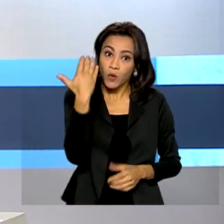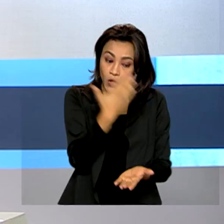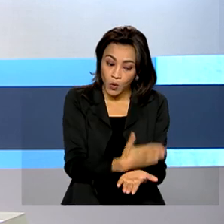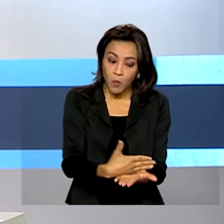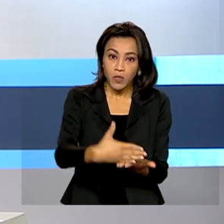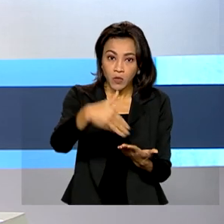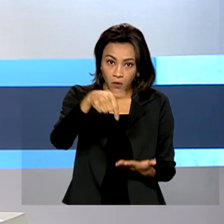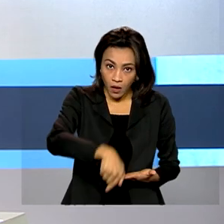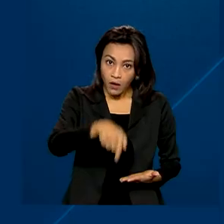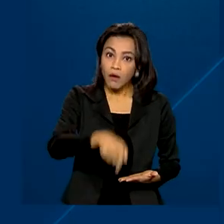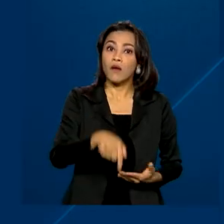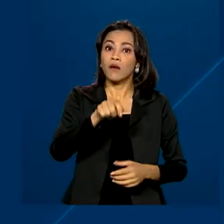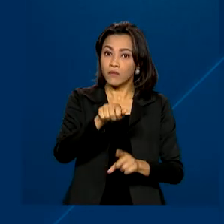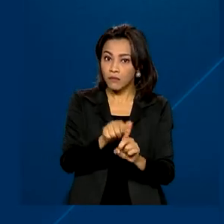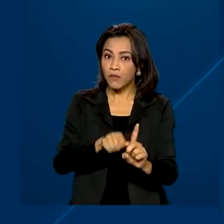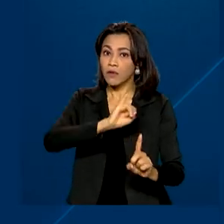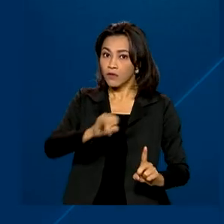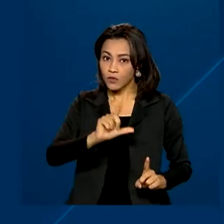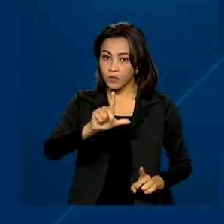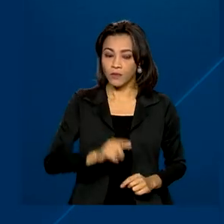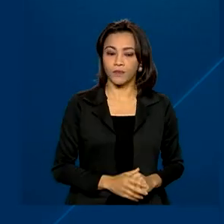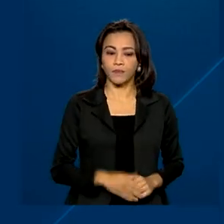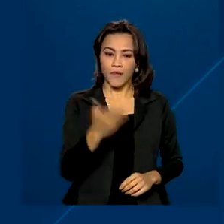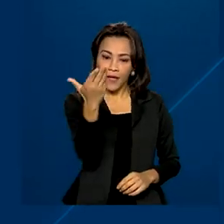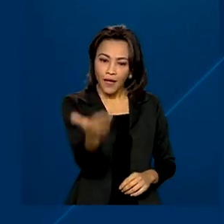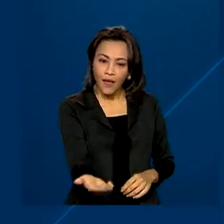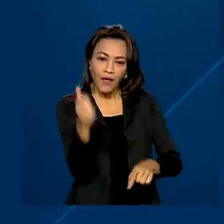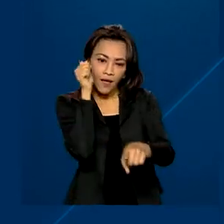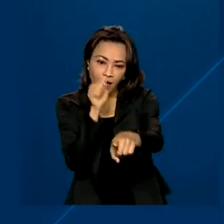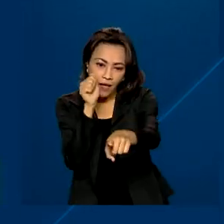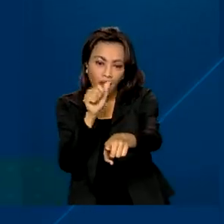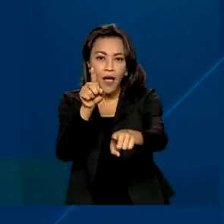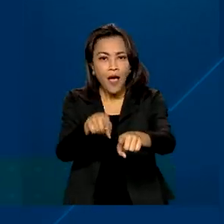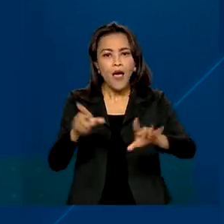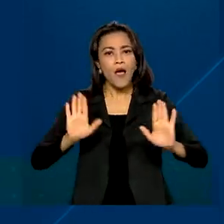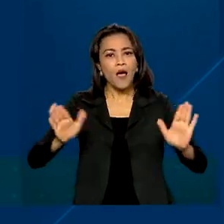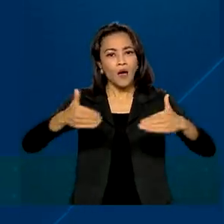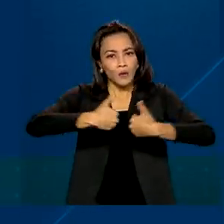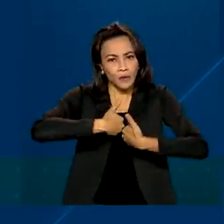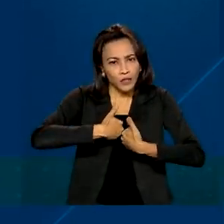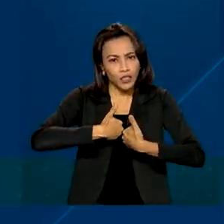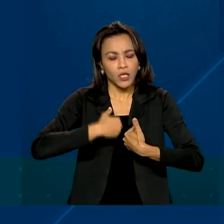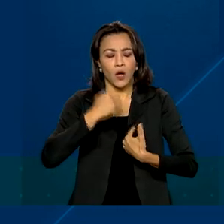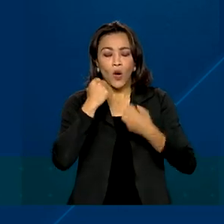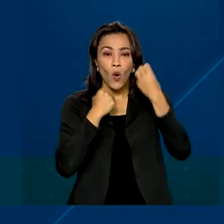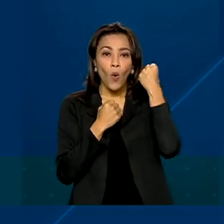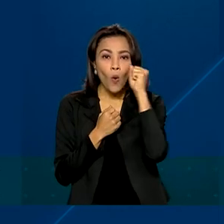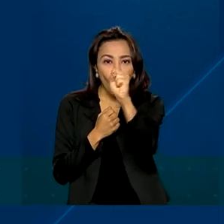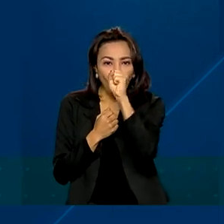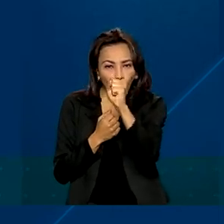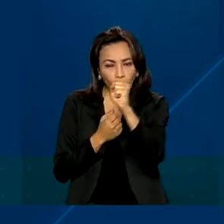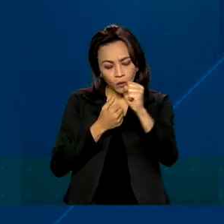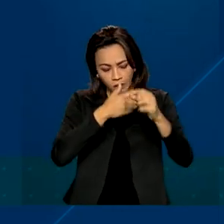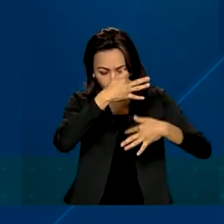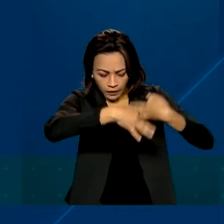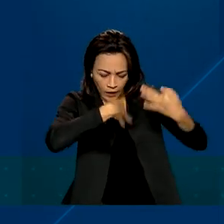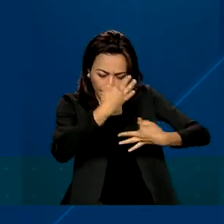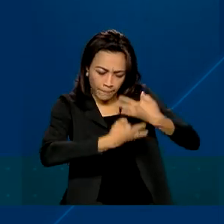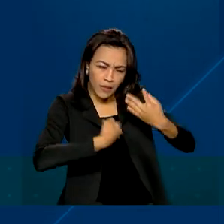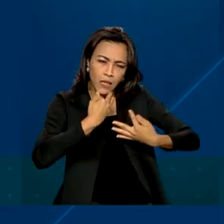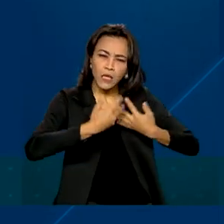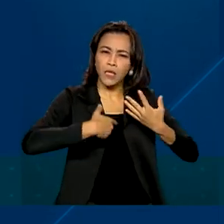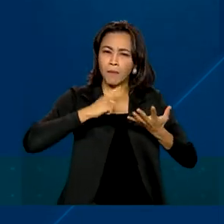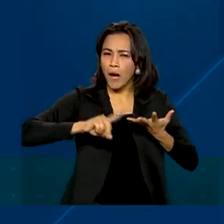agora em julho. Maria Fernanda é autista. Faz oito terapias com atividades diárias